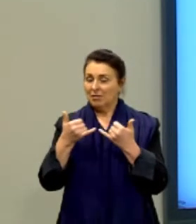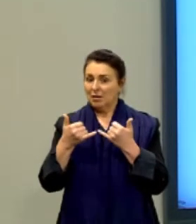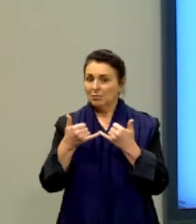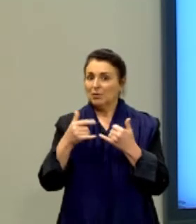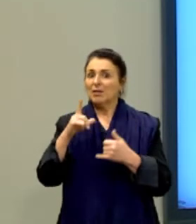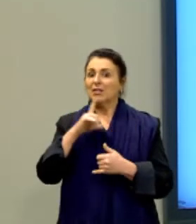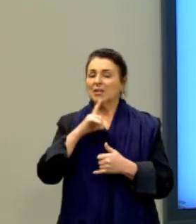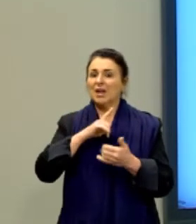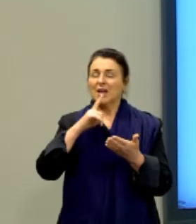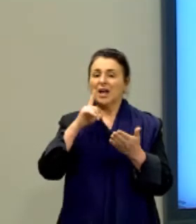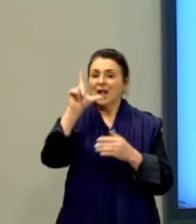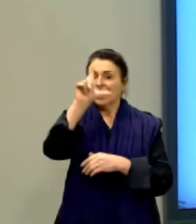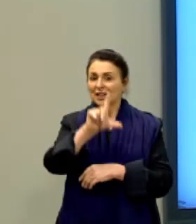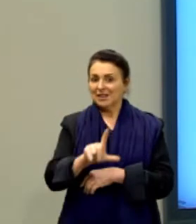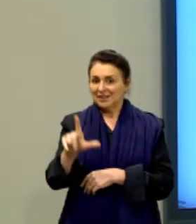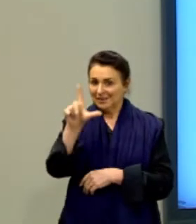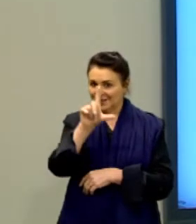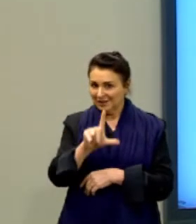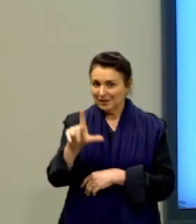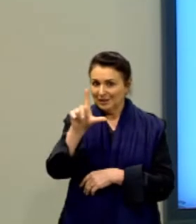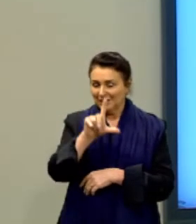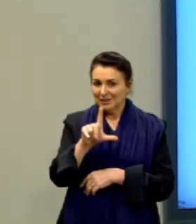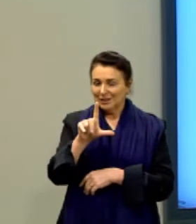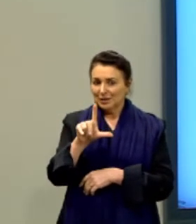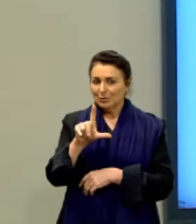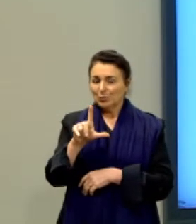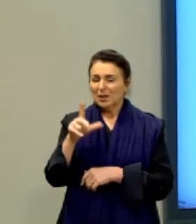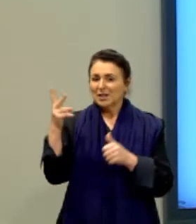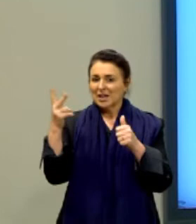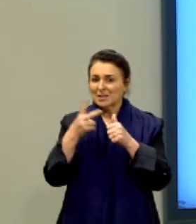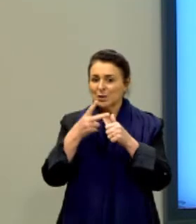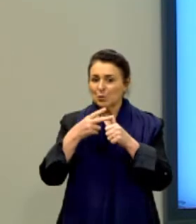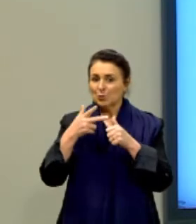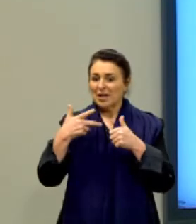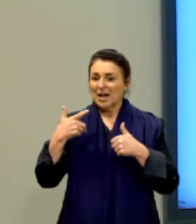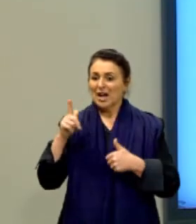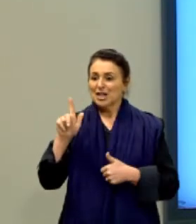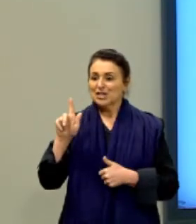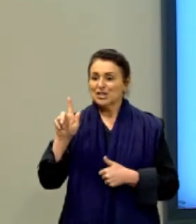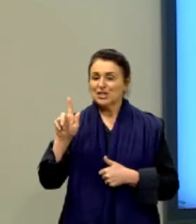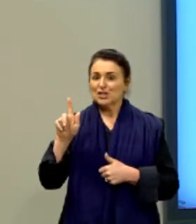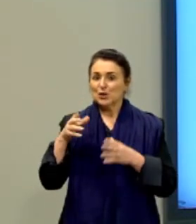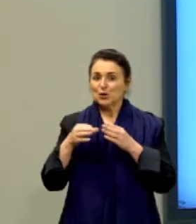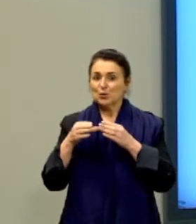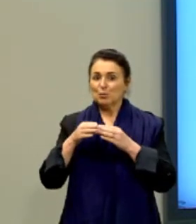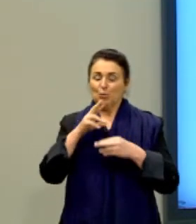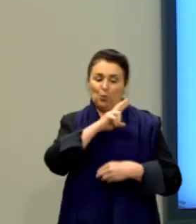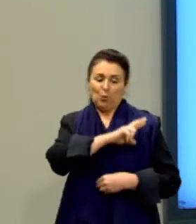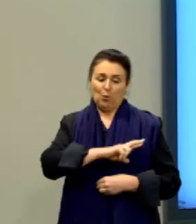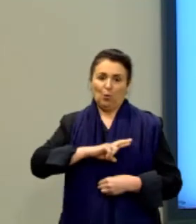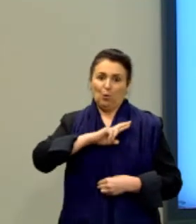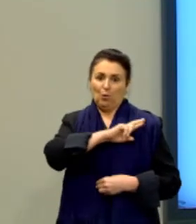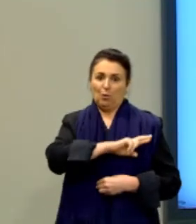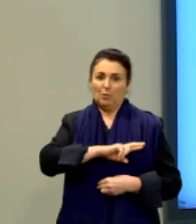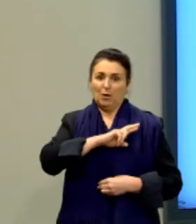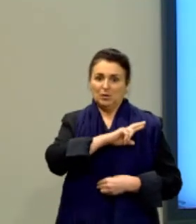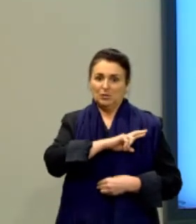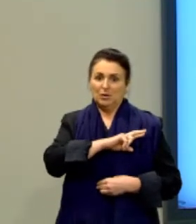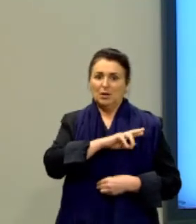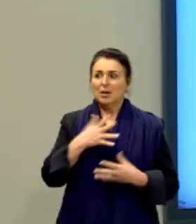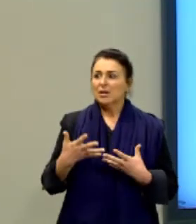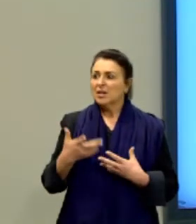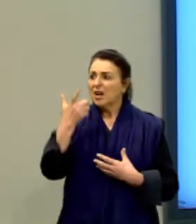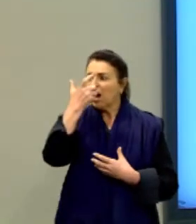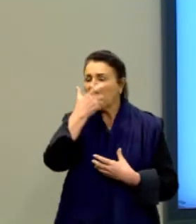temos a literatura da segunda geração romântica, que tinha como característica a glamorização da morte